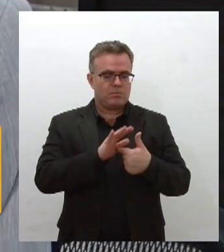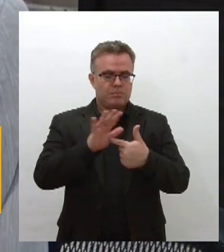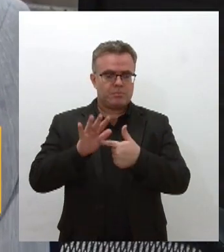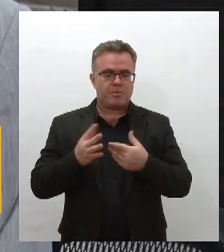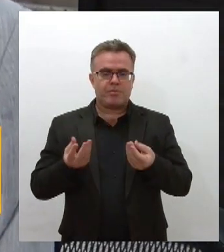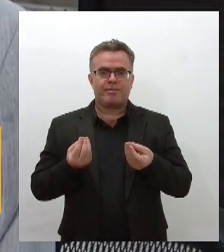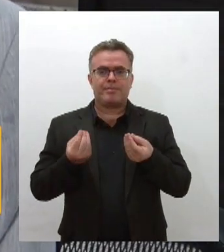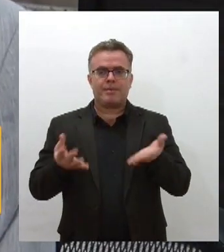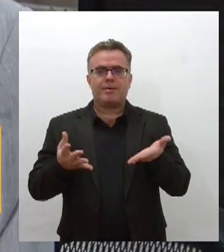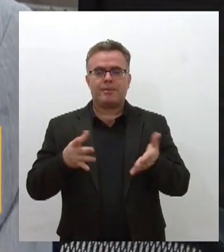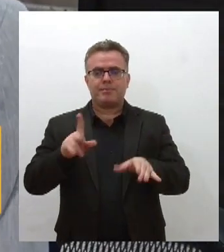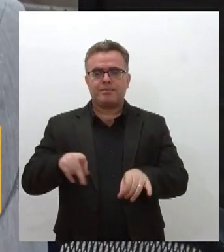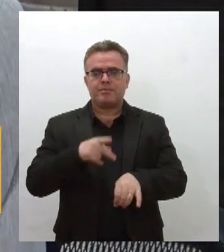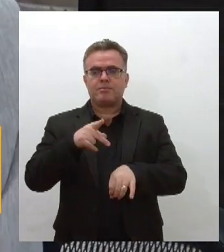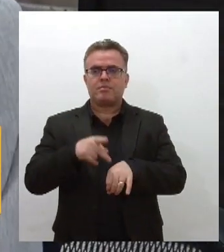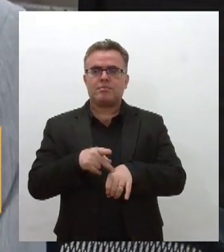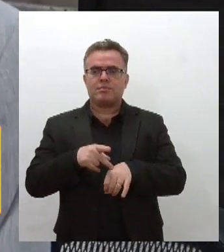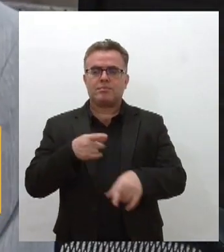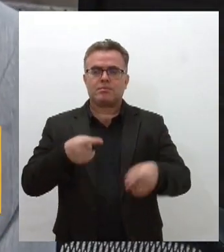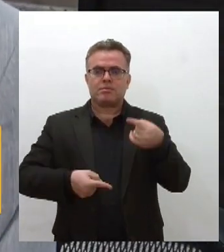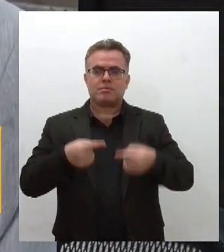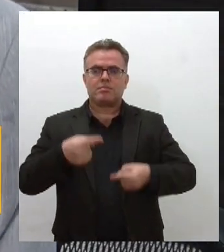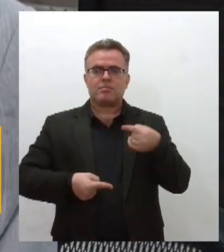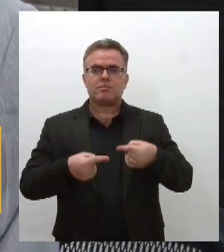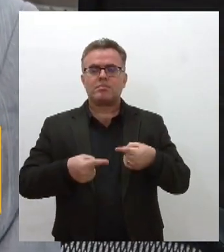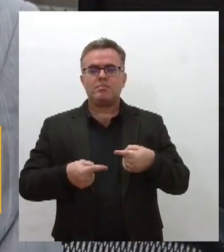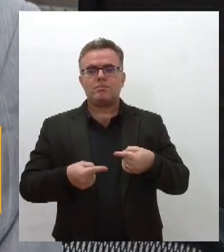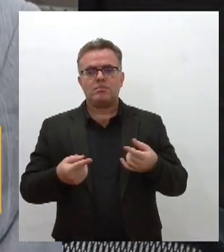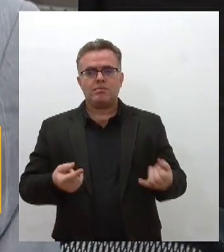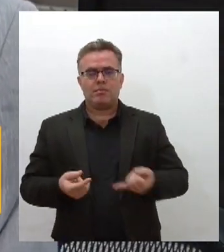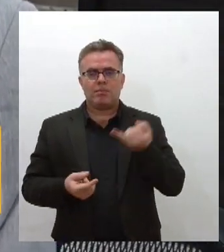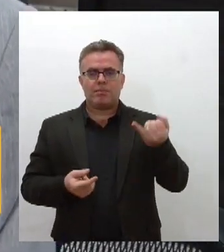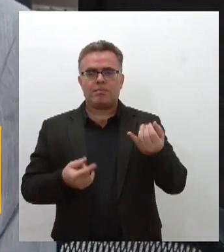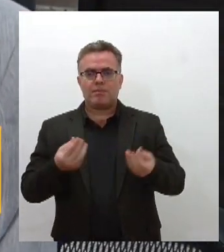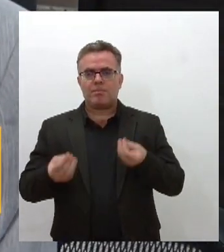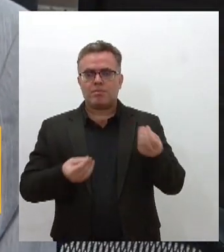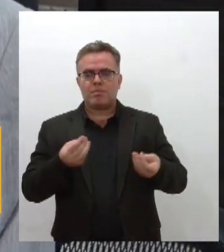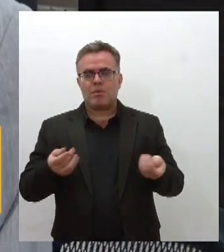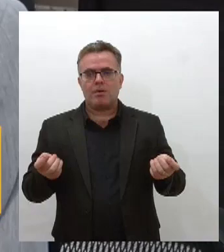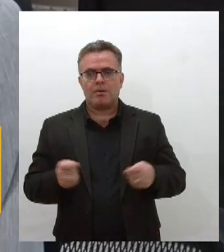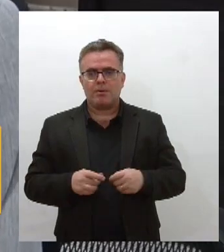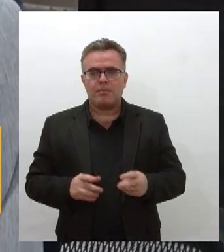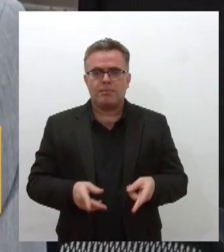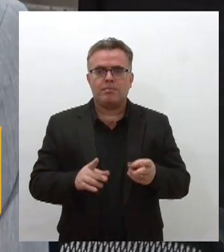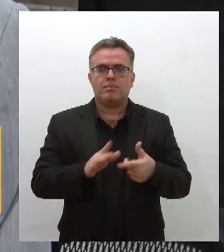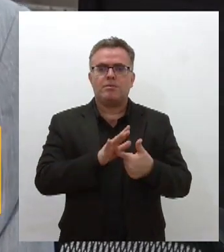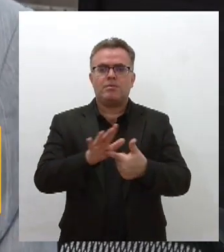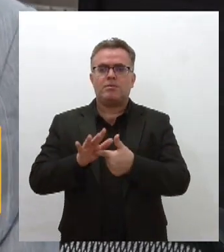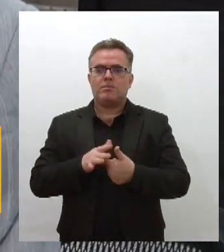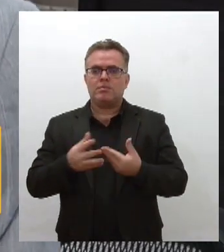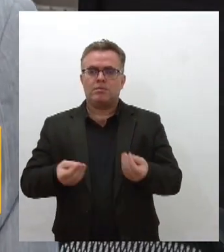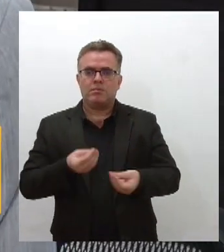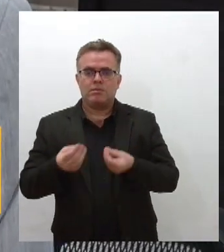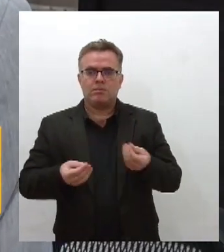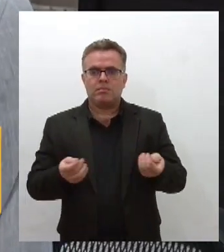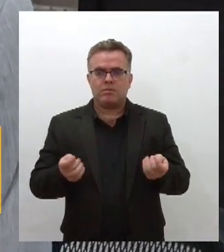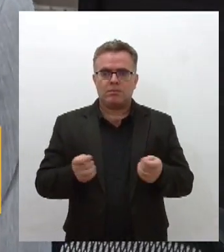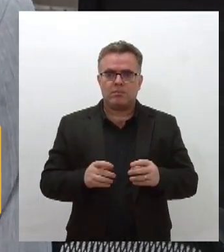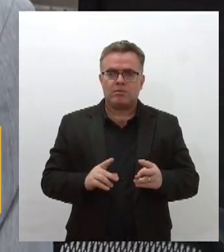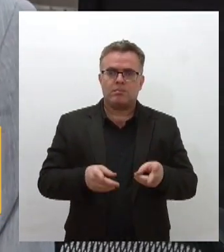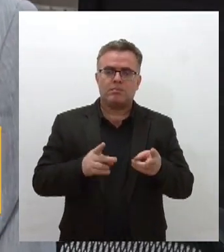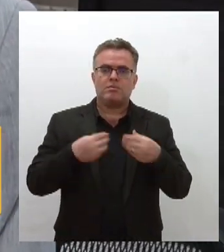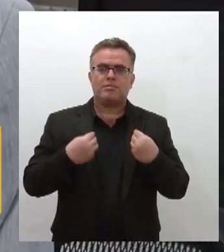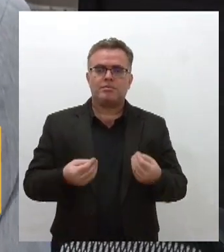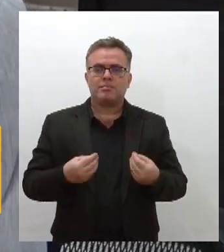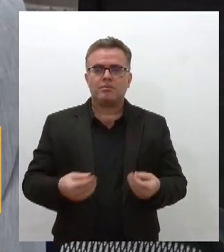discutir com profundidade temas relevantes para a sociedade brasileira e apontar caminhos alternativos para que a